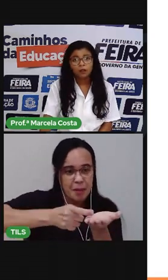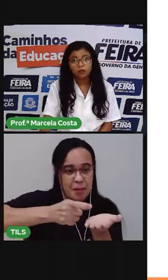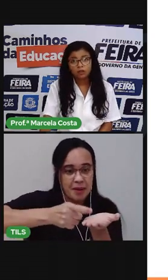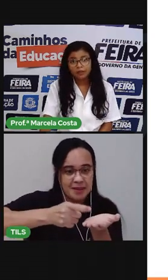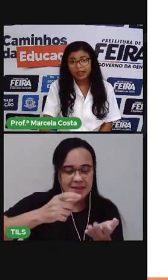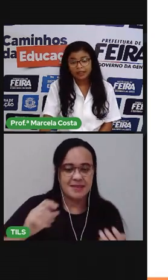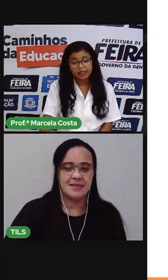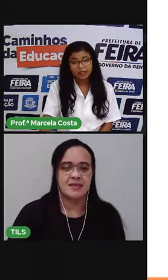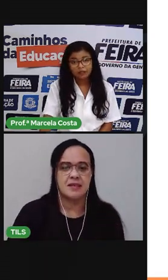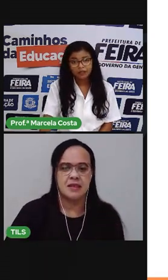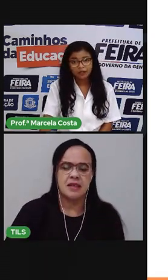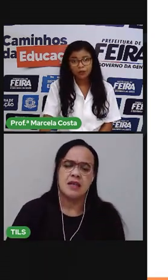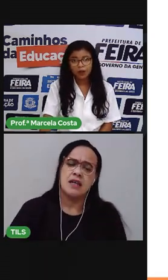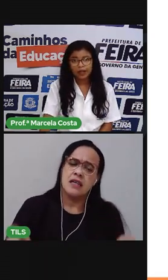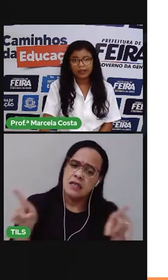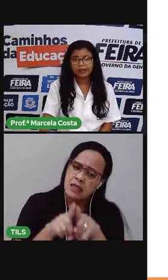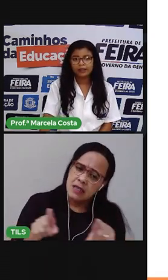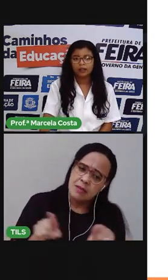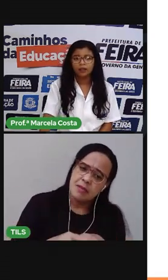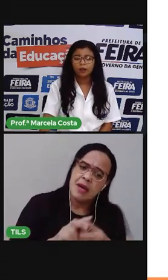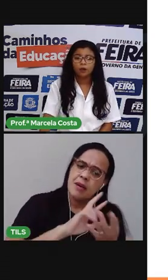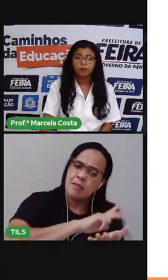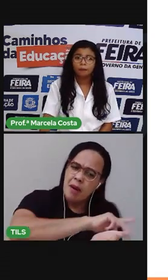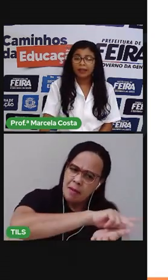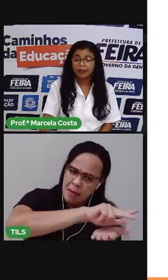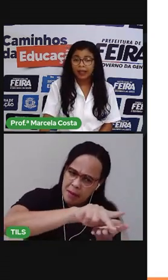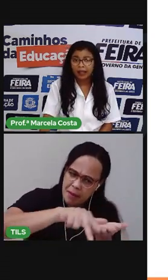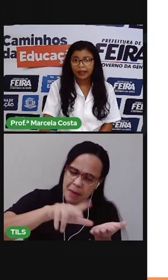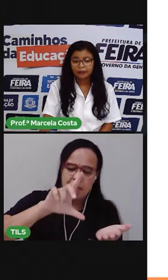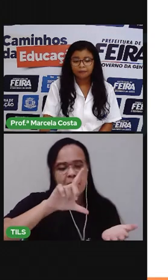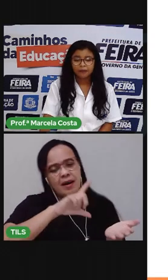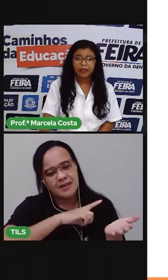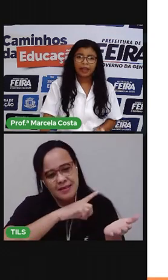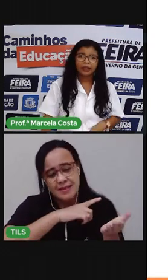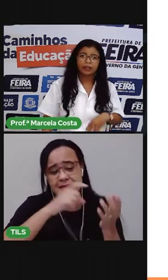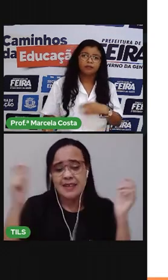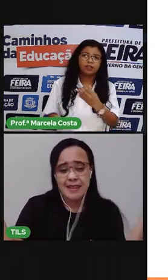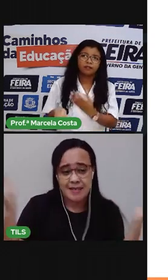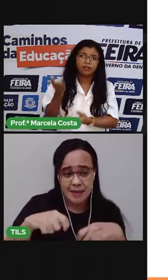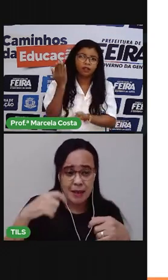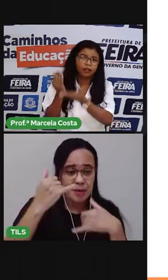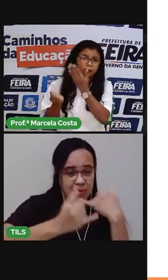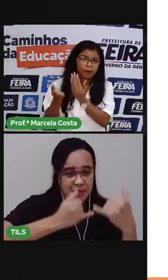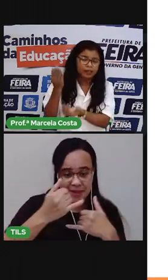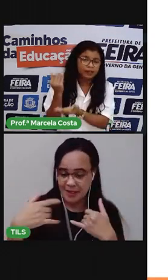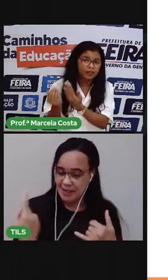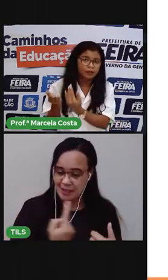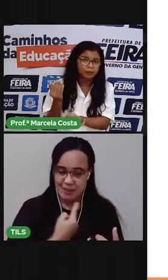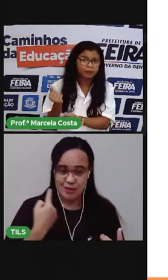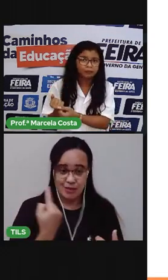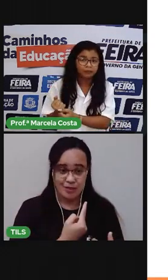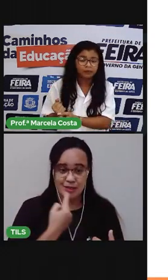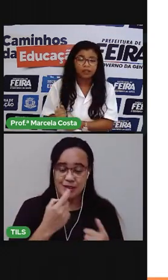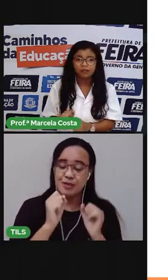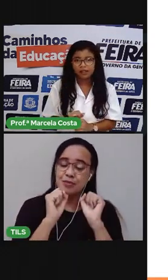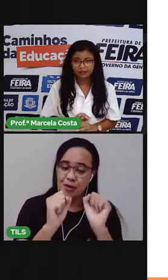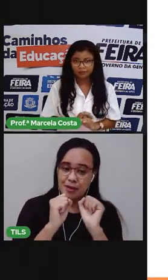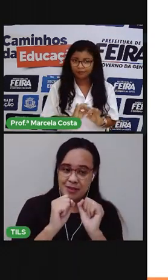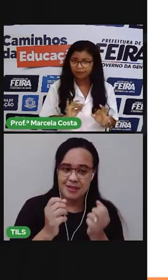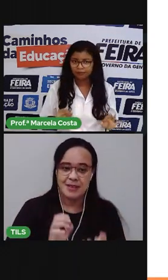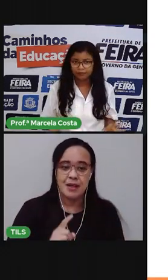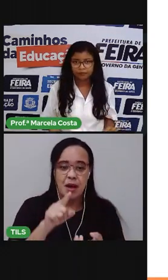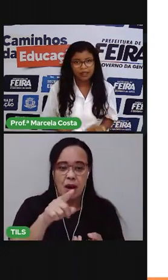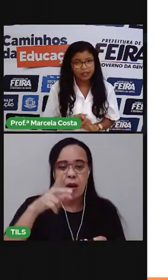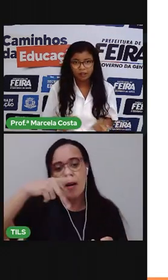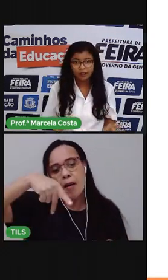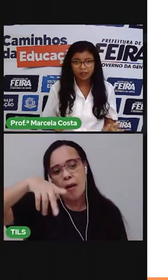Tem outros brinquedos que são individuais. Como a peteca, né? Que você vai jogando pra cima e você